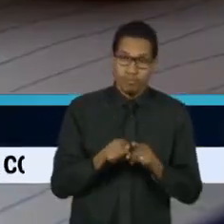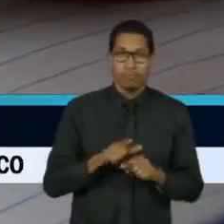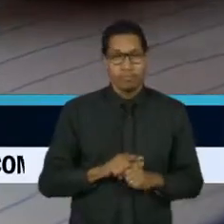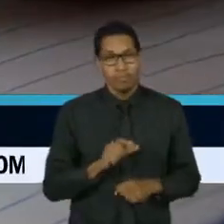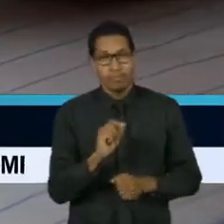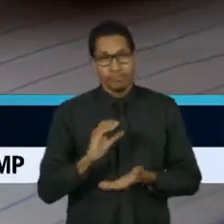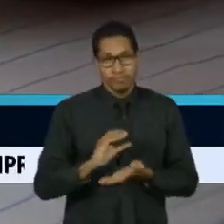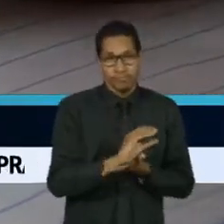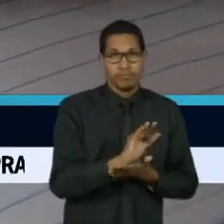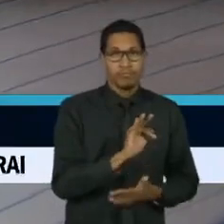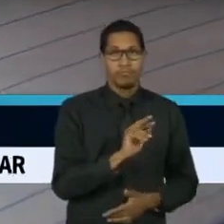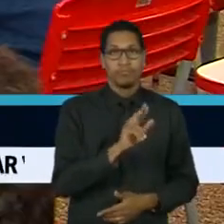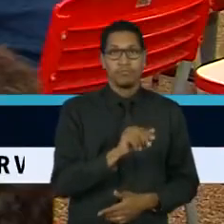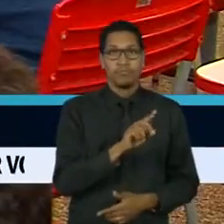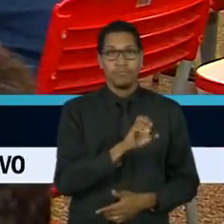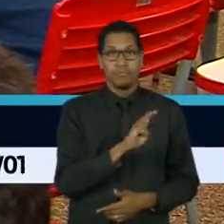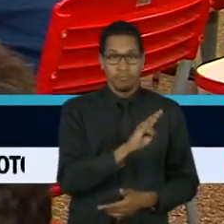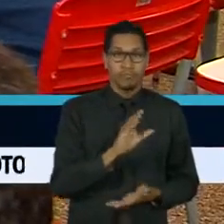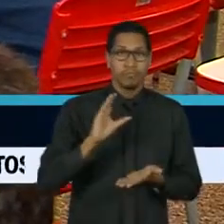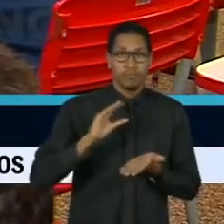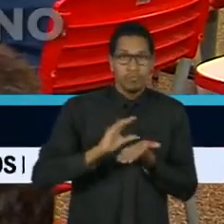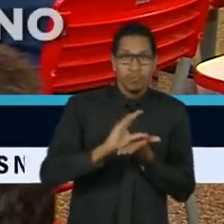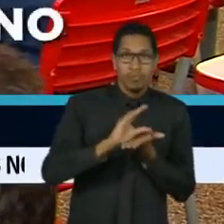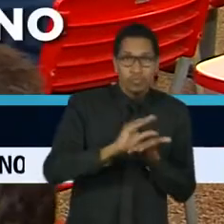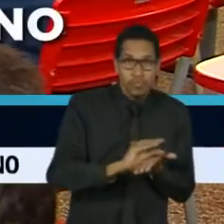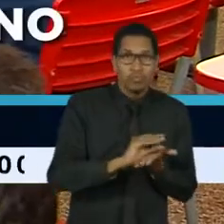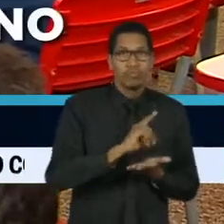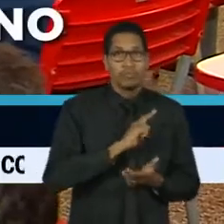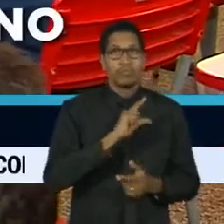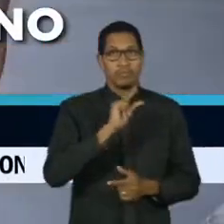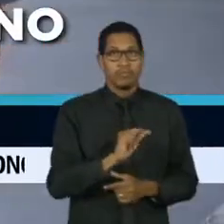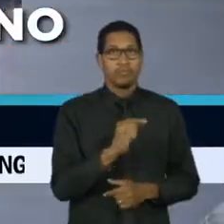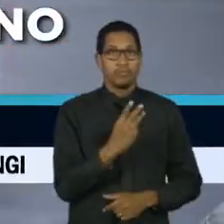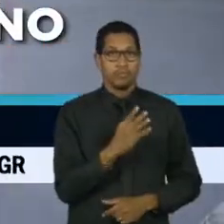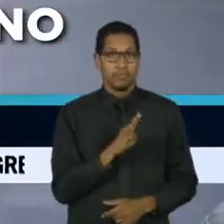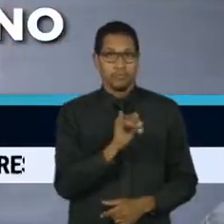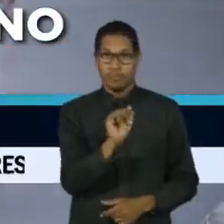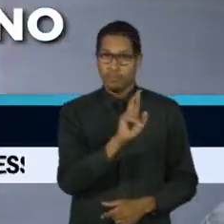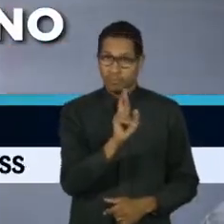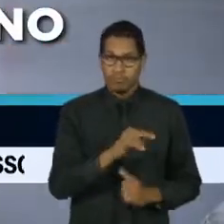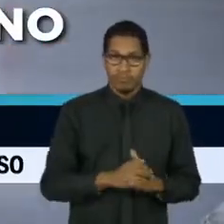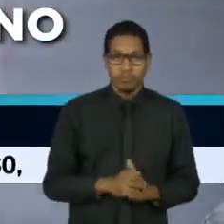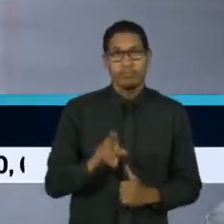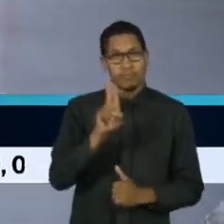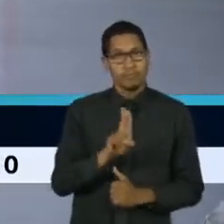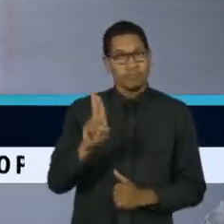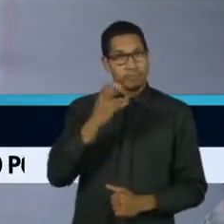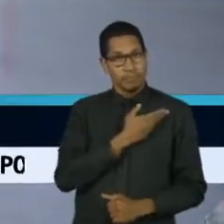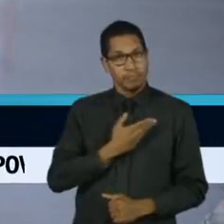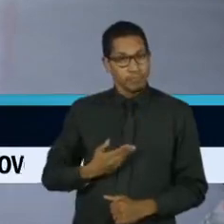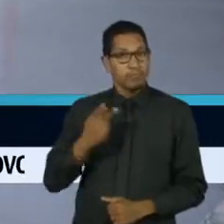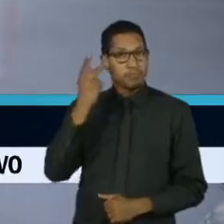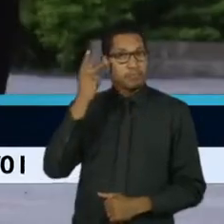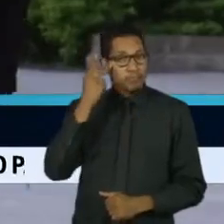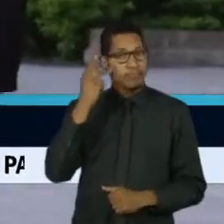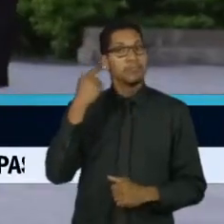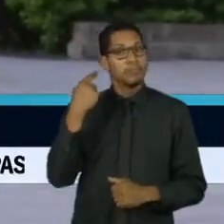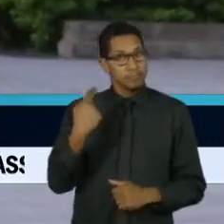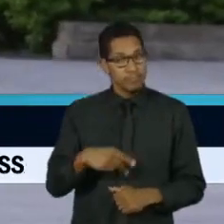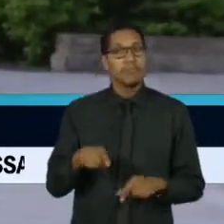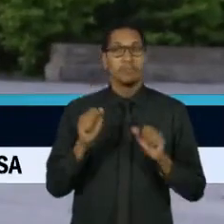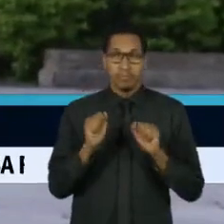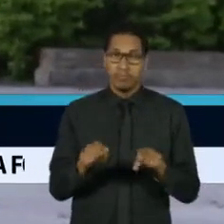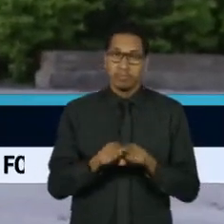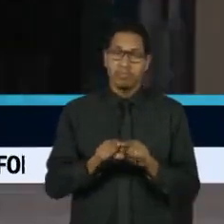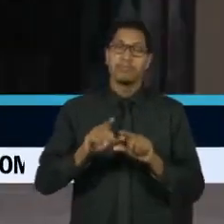Básica, o Fundeb, deixaria de receber cerca de 3 bilhões de reais. As universidades públicas paulistas também podem ter perdas